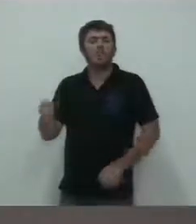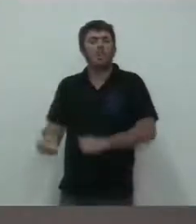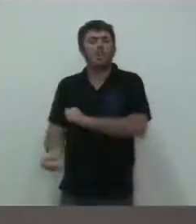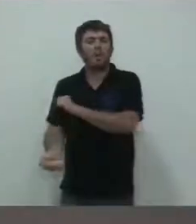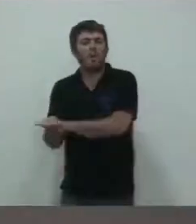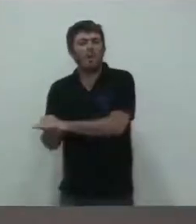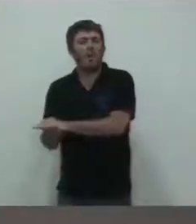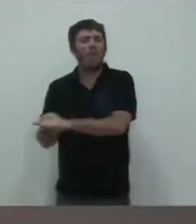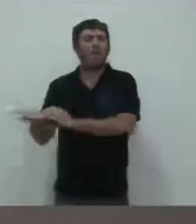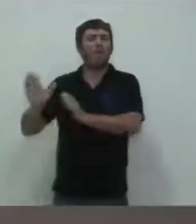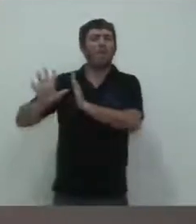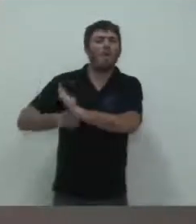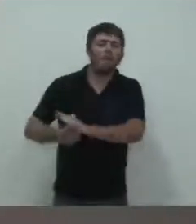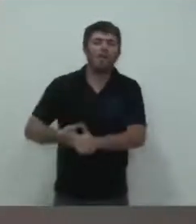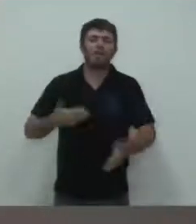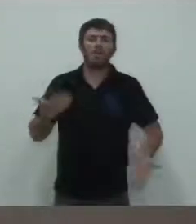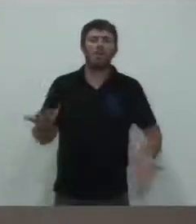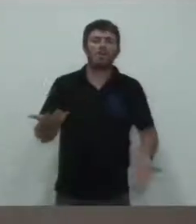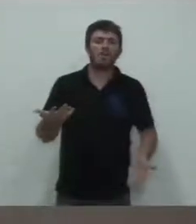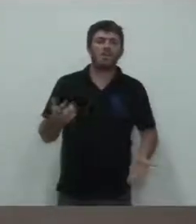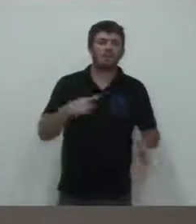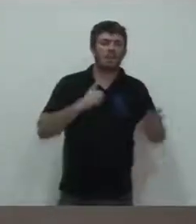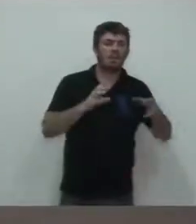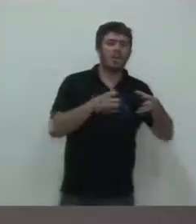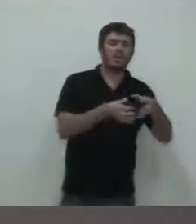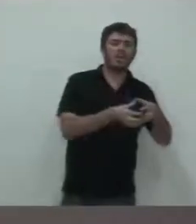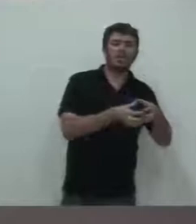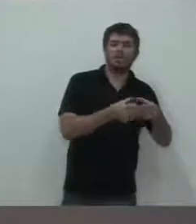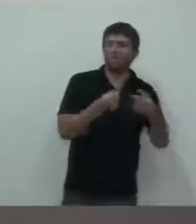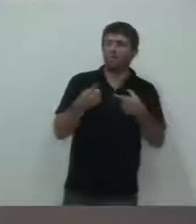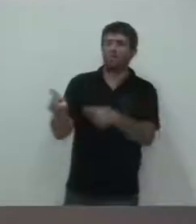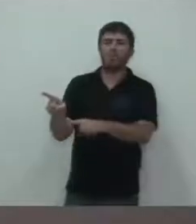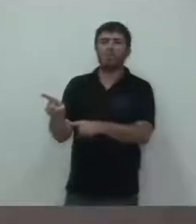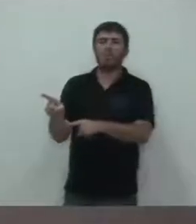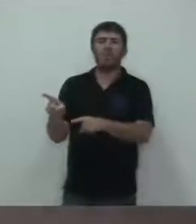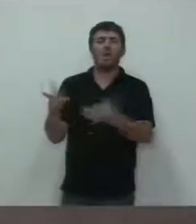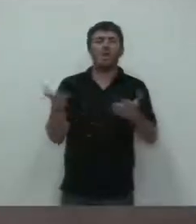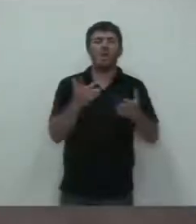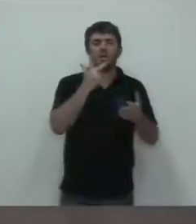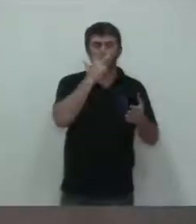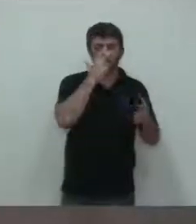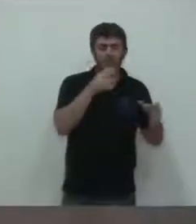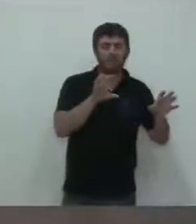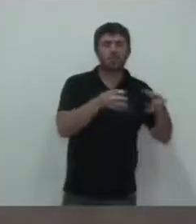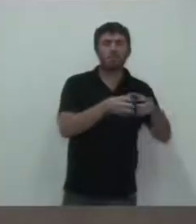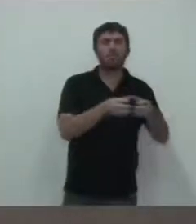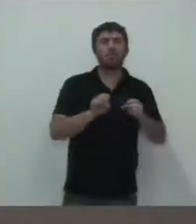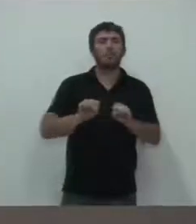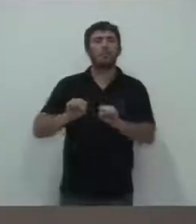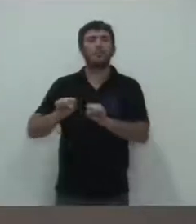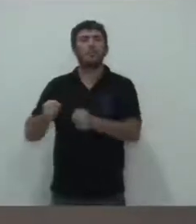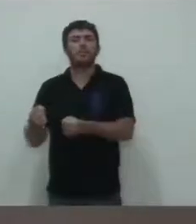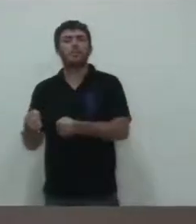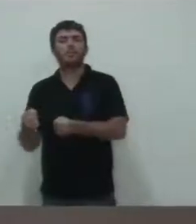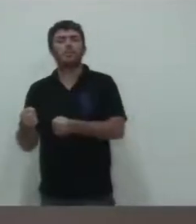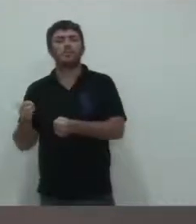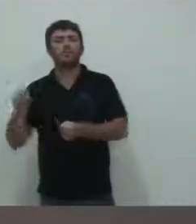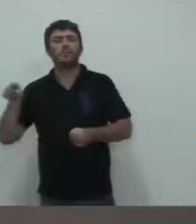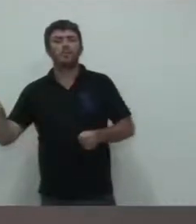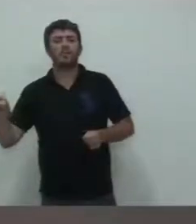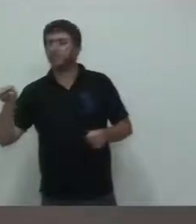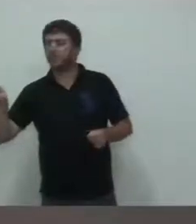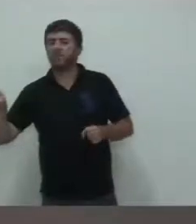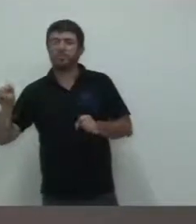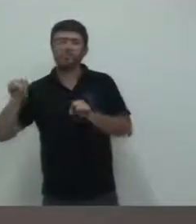de frango, se vestiram. Hoje, defende esse grupo. Defende esse grupo.